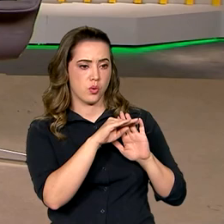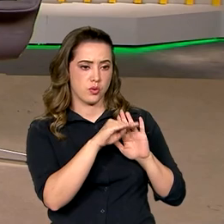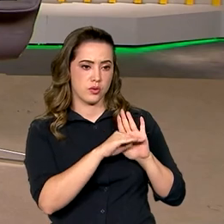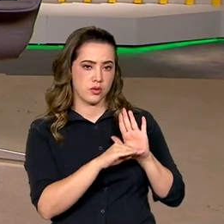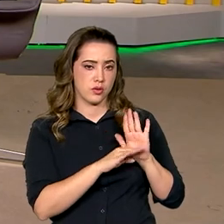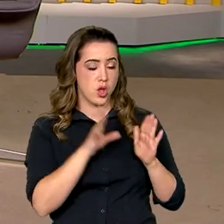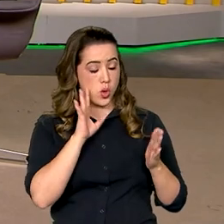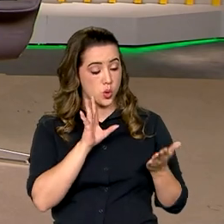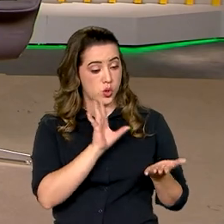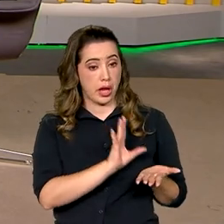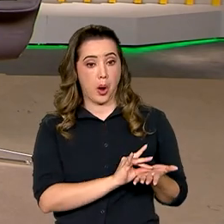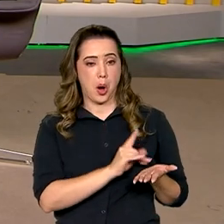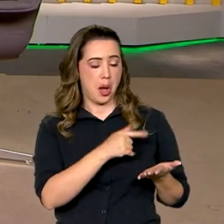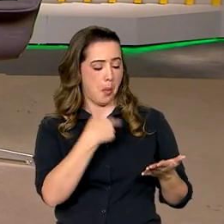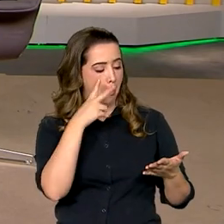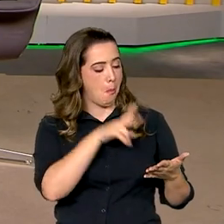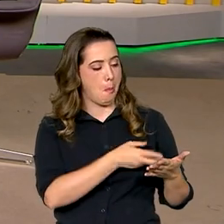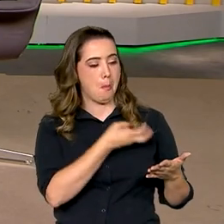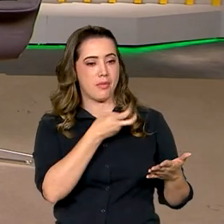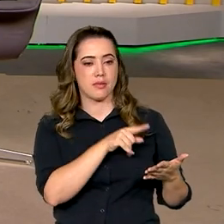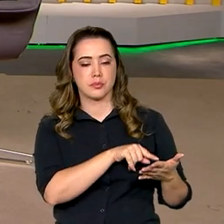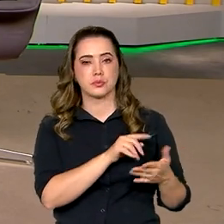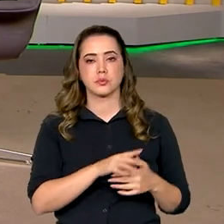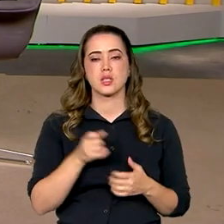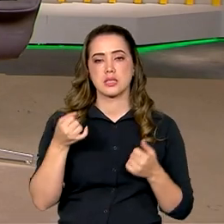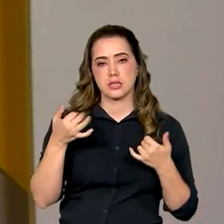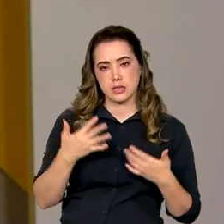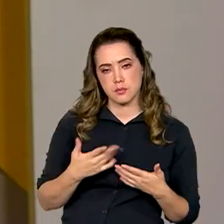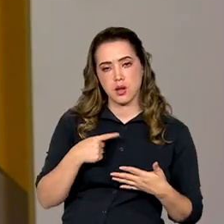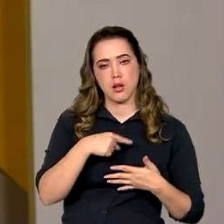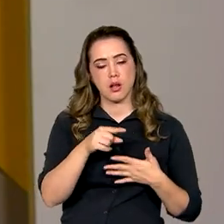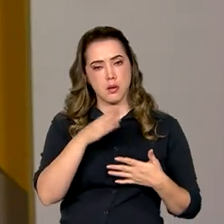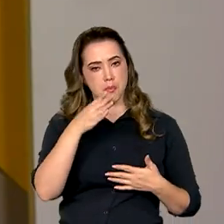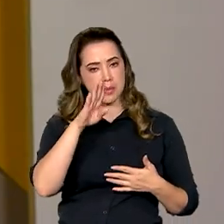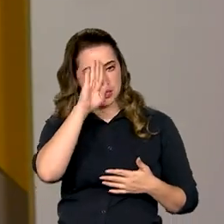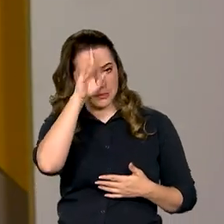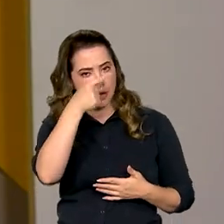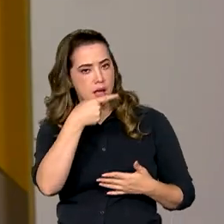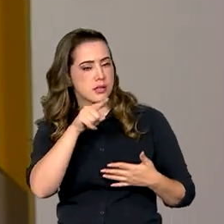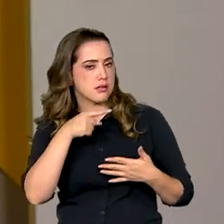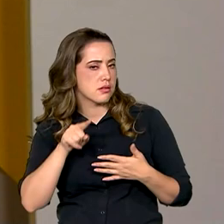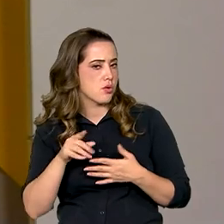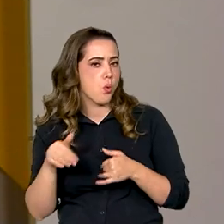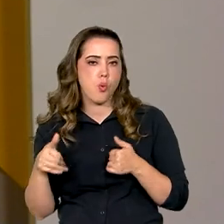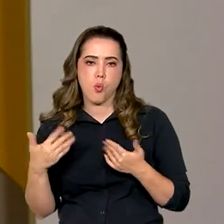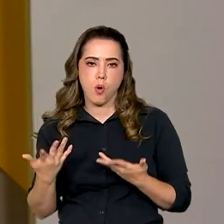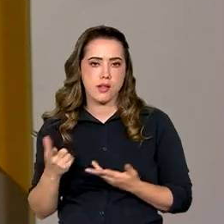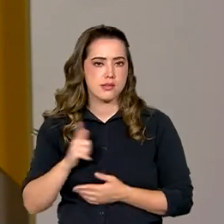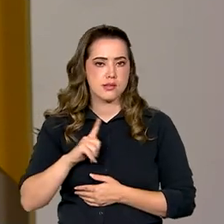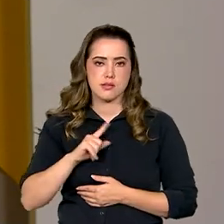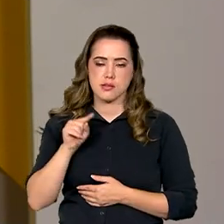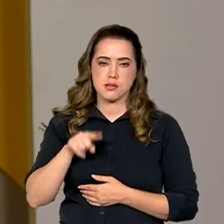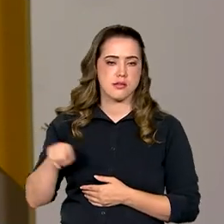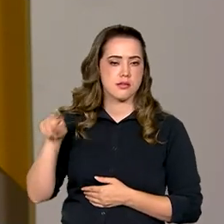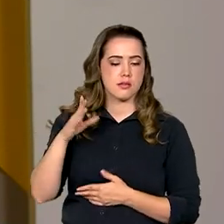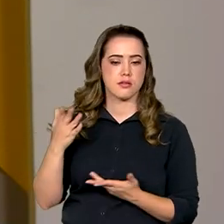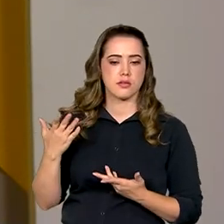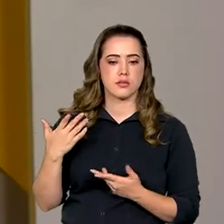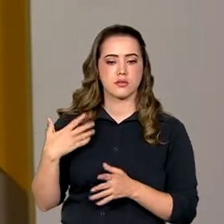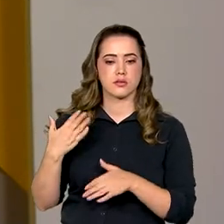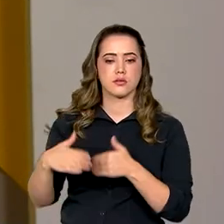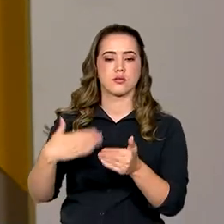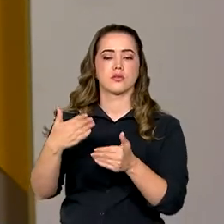bolinha, porque são muitas, né? Mas se o senhor quiser mencionar algumas, destacar, né? Pelo menos as que a gente tem em